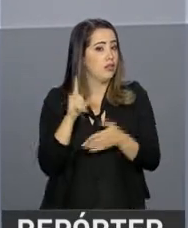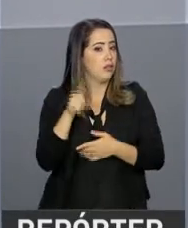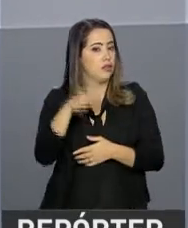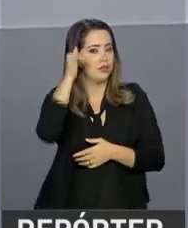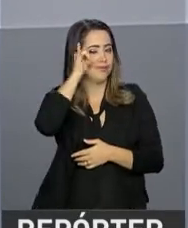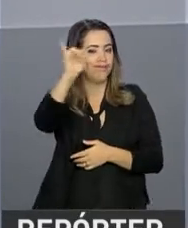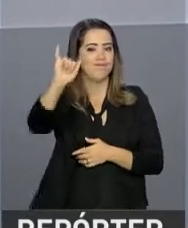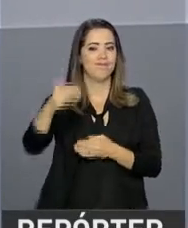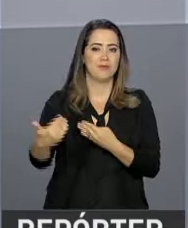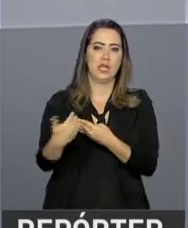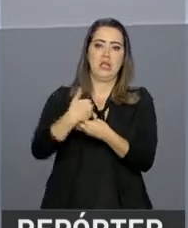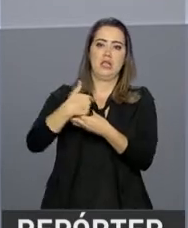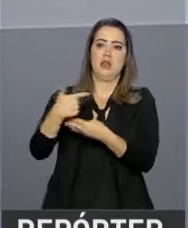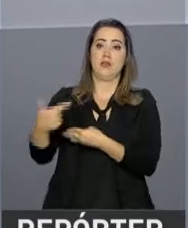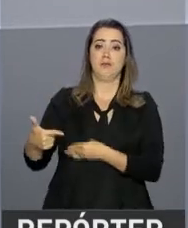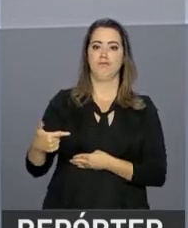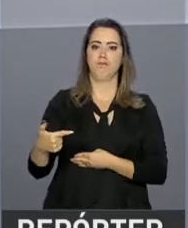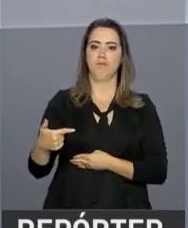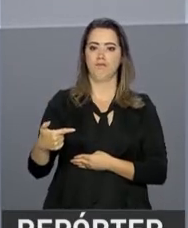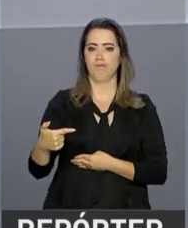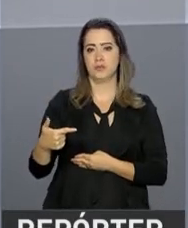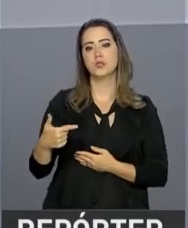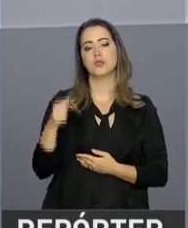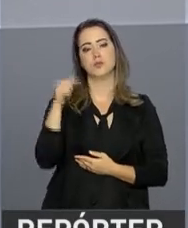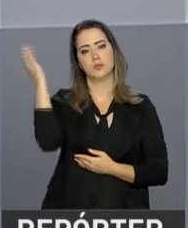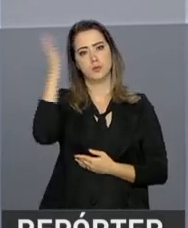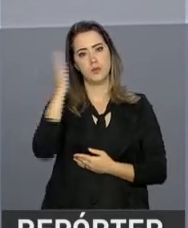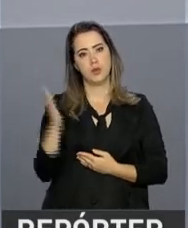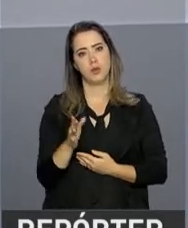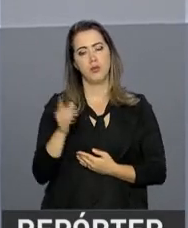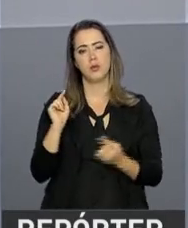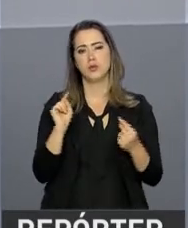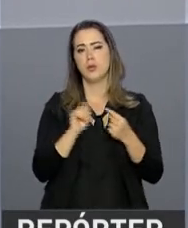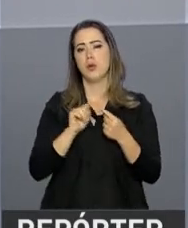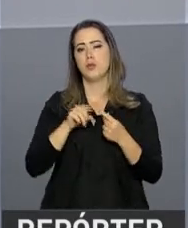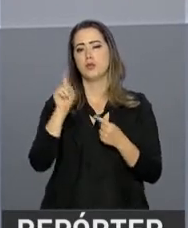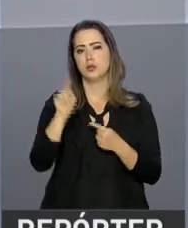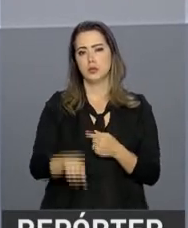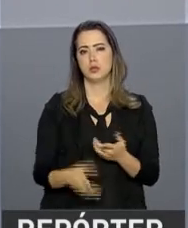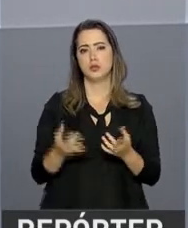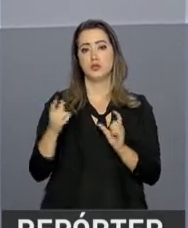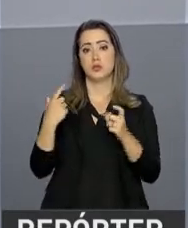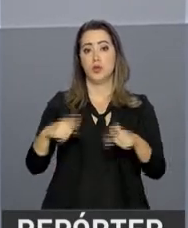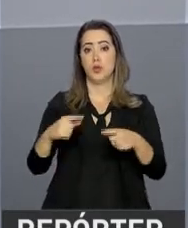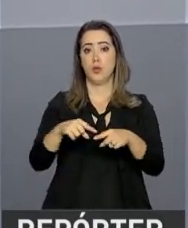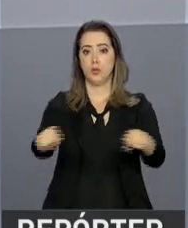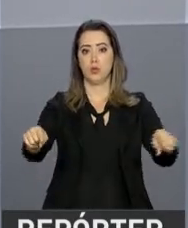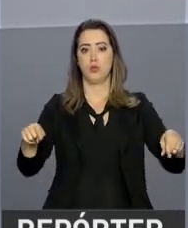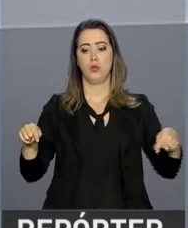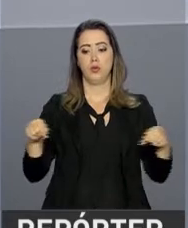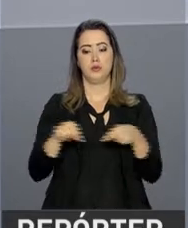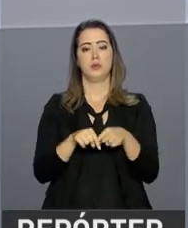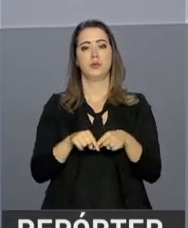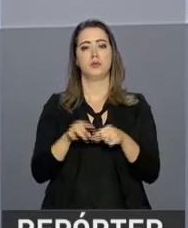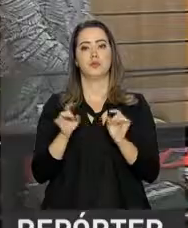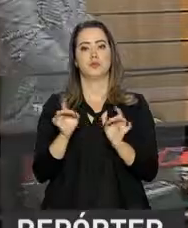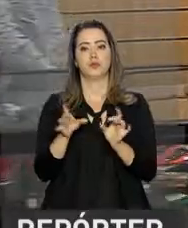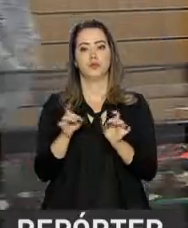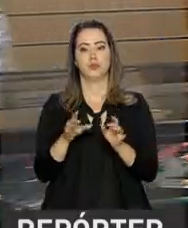combate ao comércio ilegal de armas. O alvo da fiscalização são as lojas de armas em todo o país.